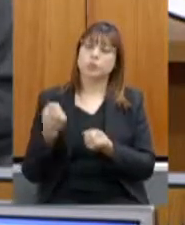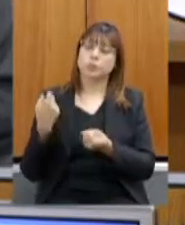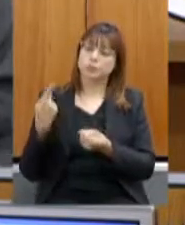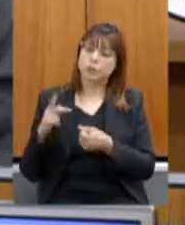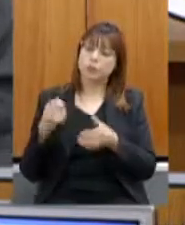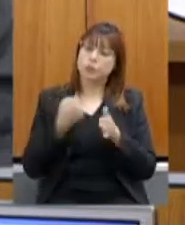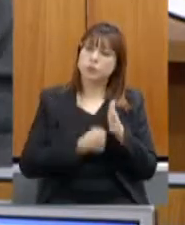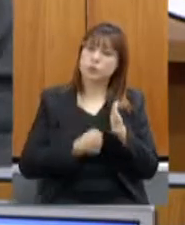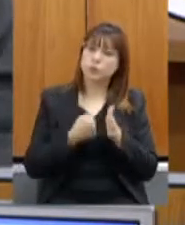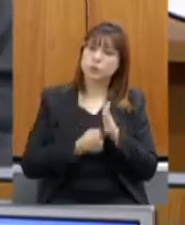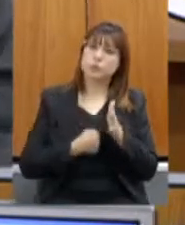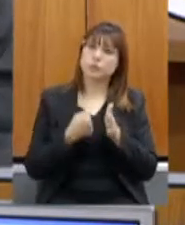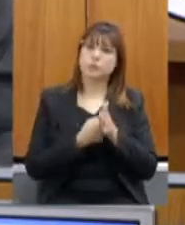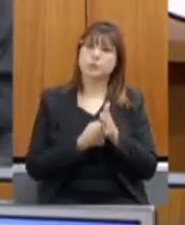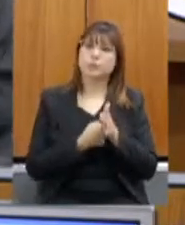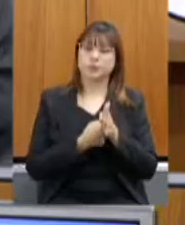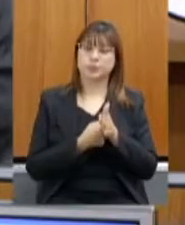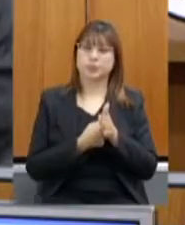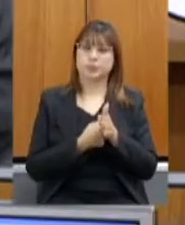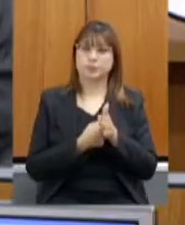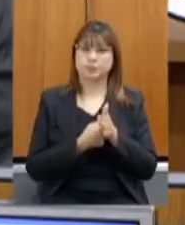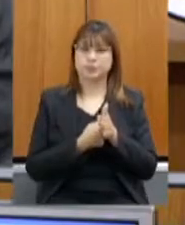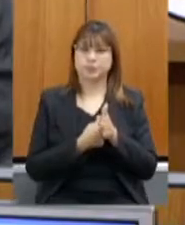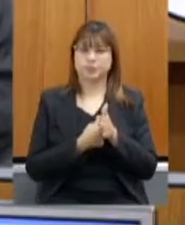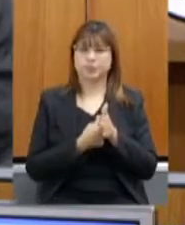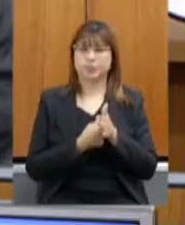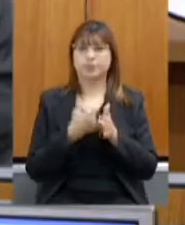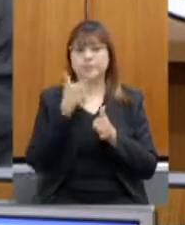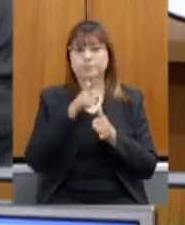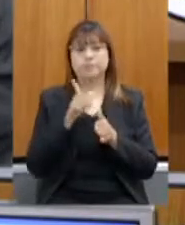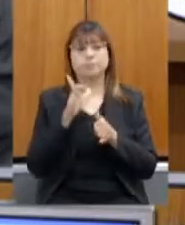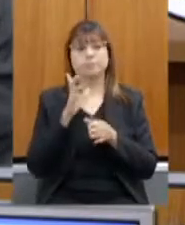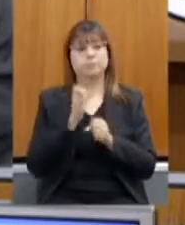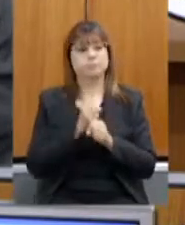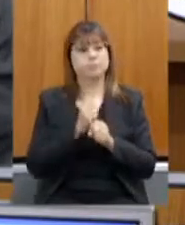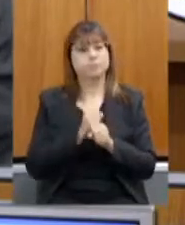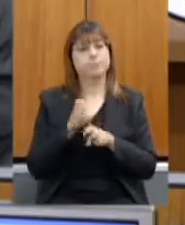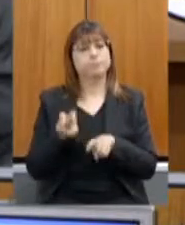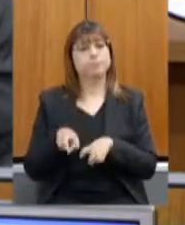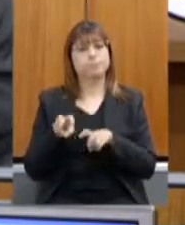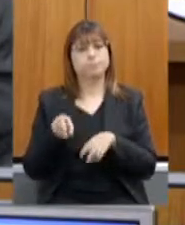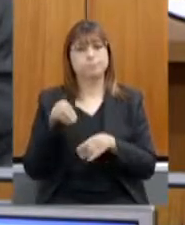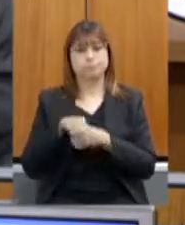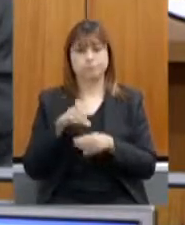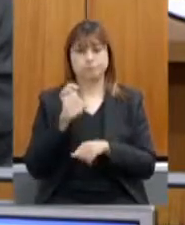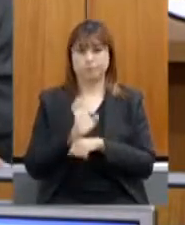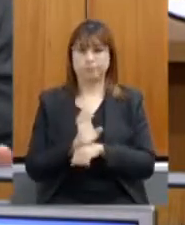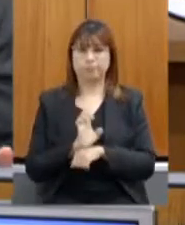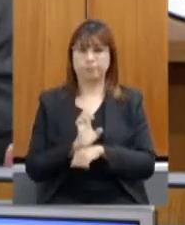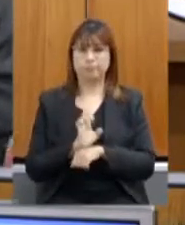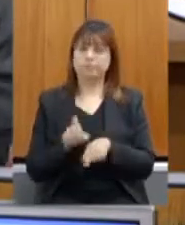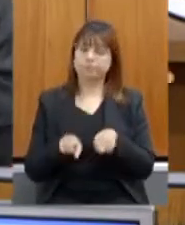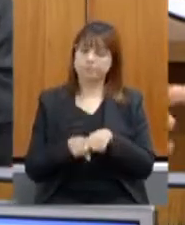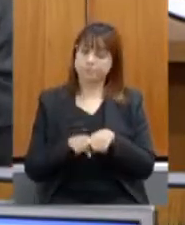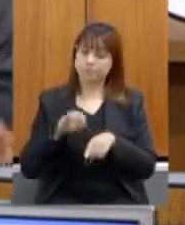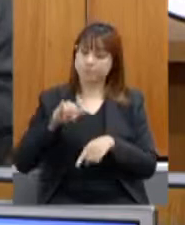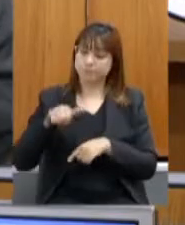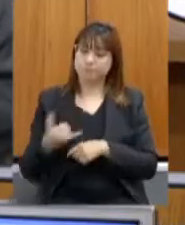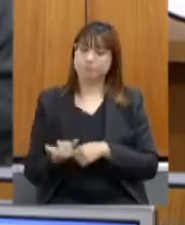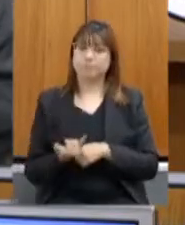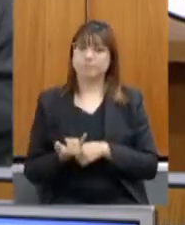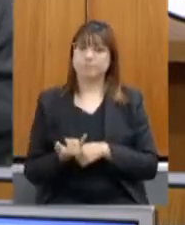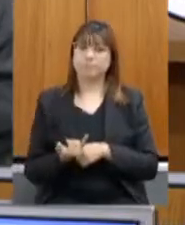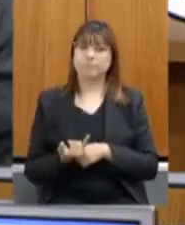pela produção rural no nosso estado e quero aproveitar também eu